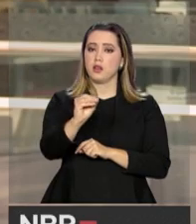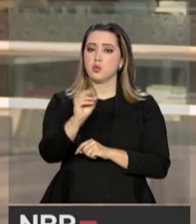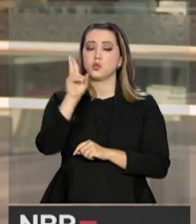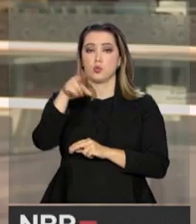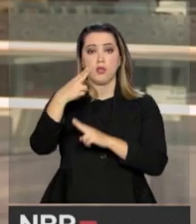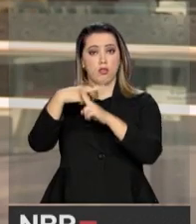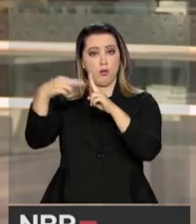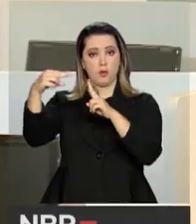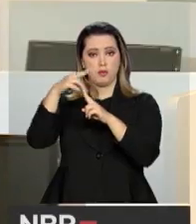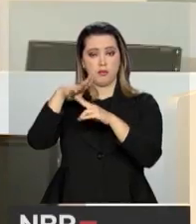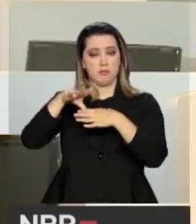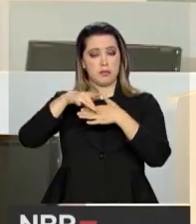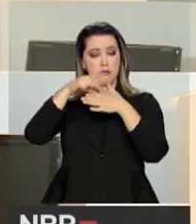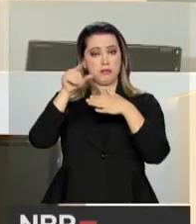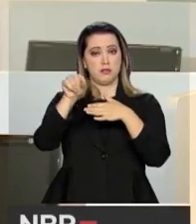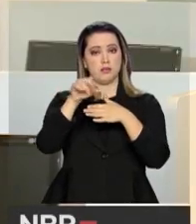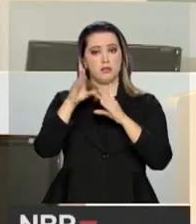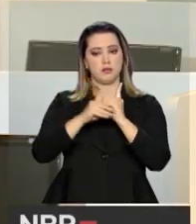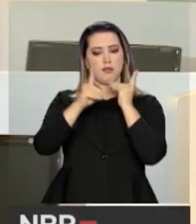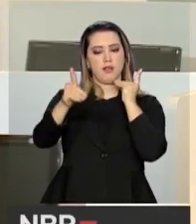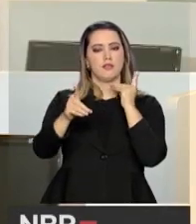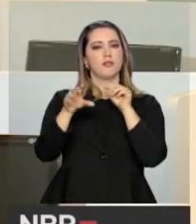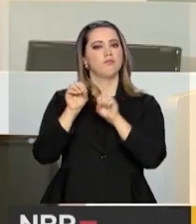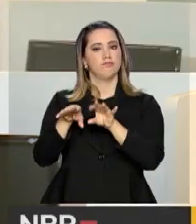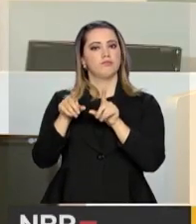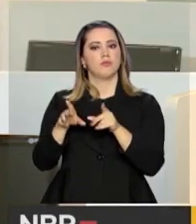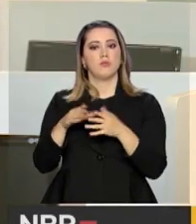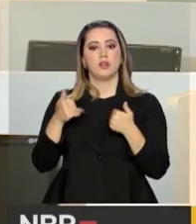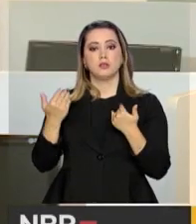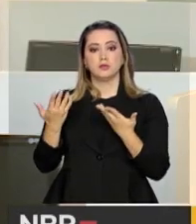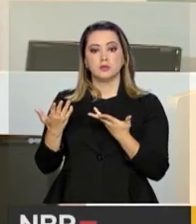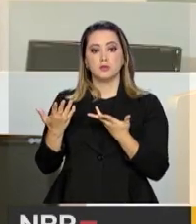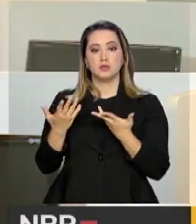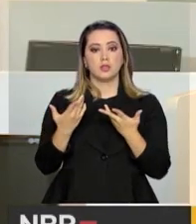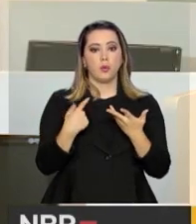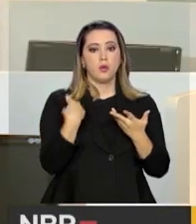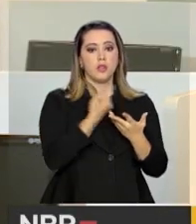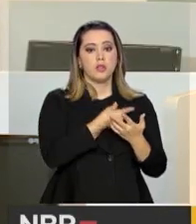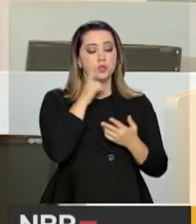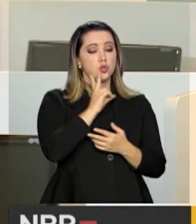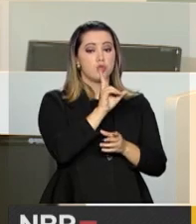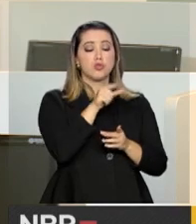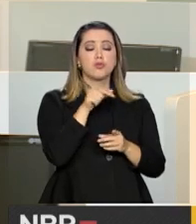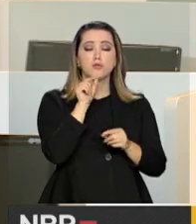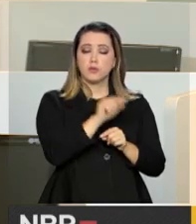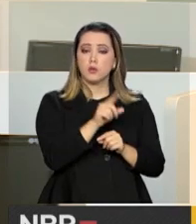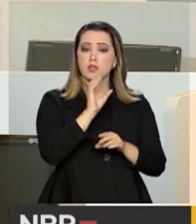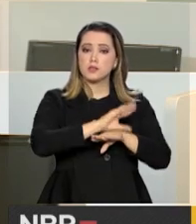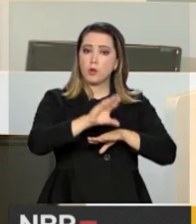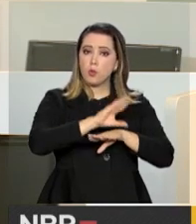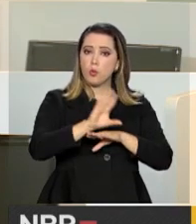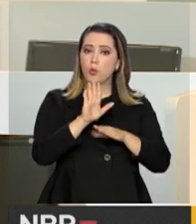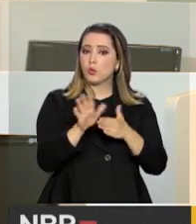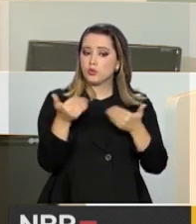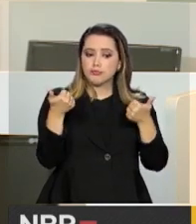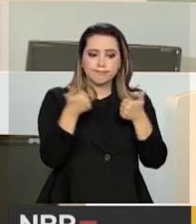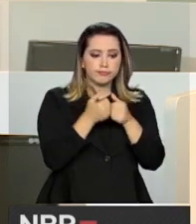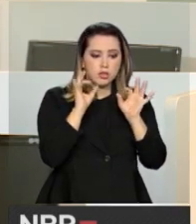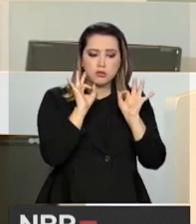Universidade de Brasília. Bom, professor, a gente viu que essa é uma modalidade que veio para ficar e esse ano o MEC